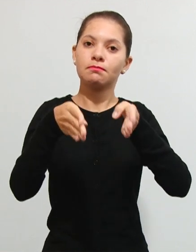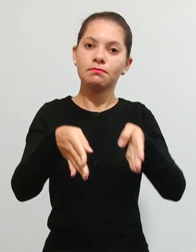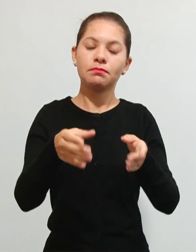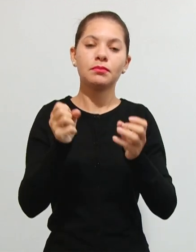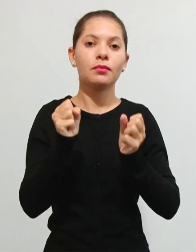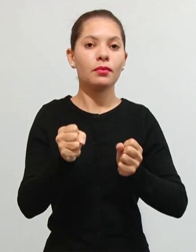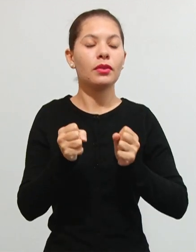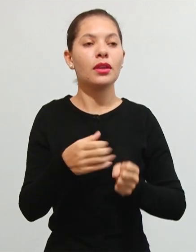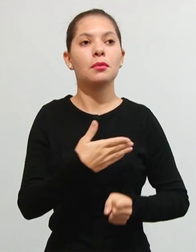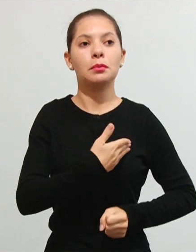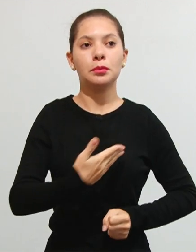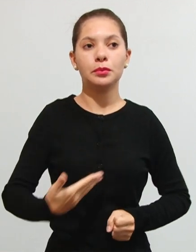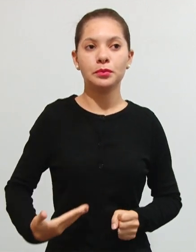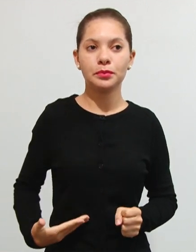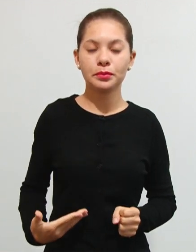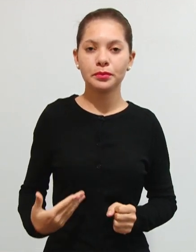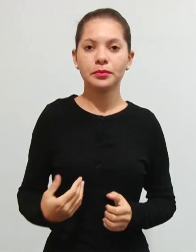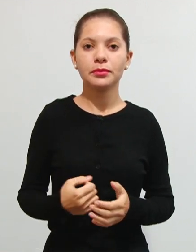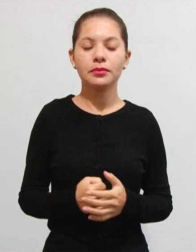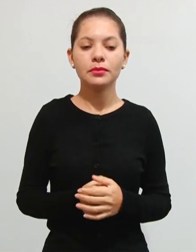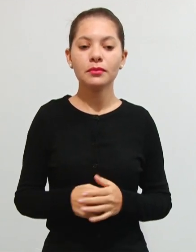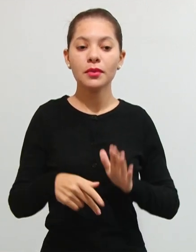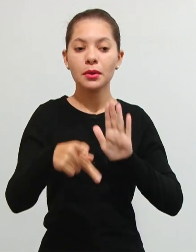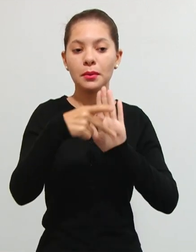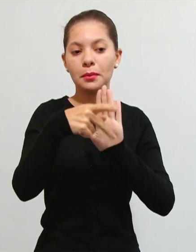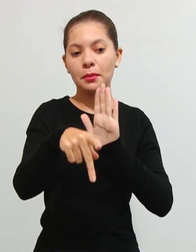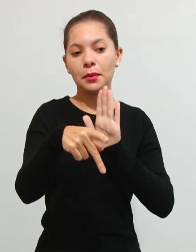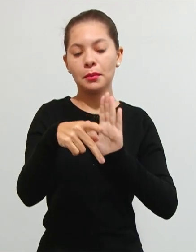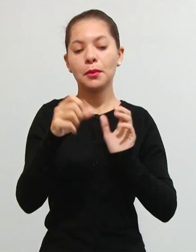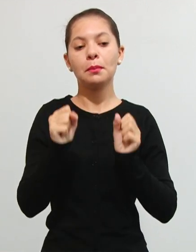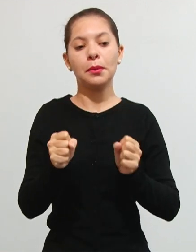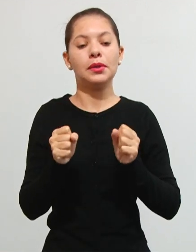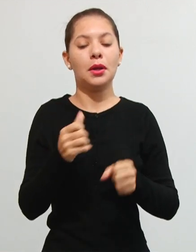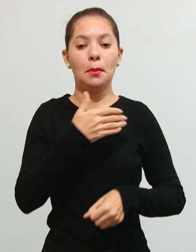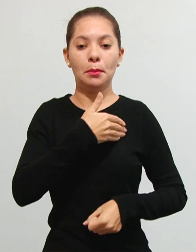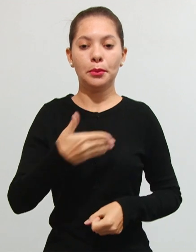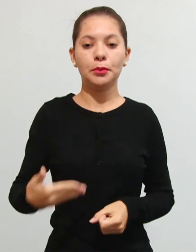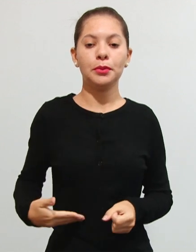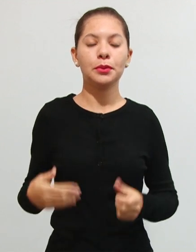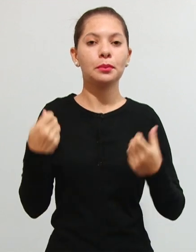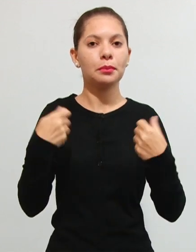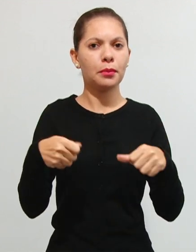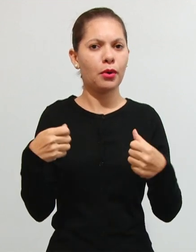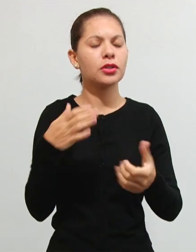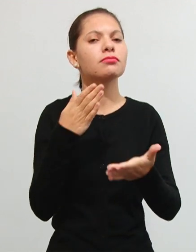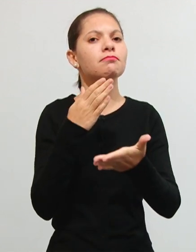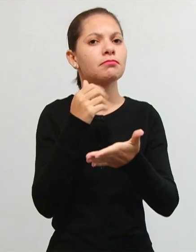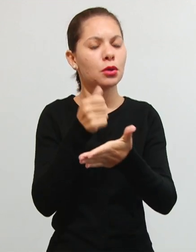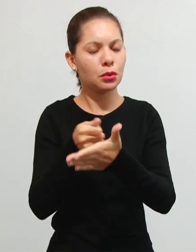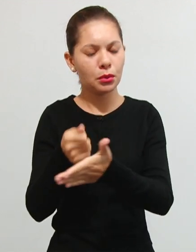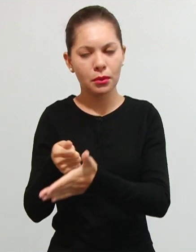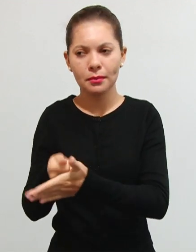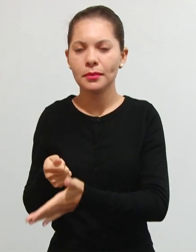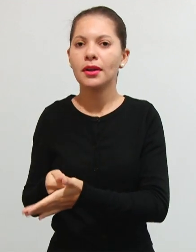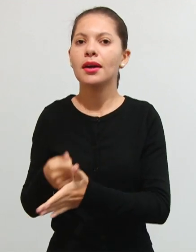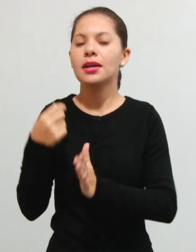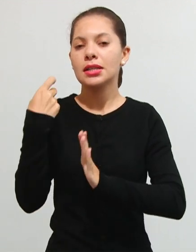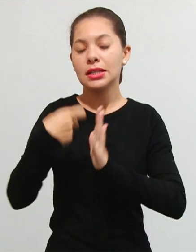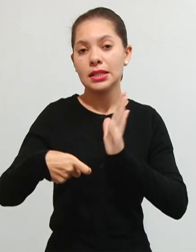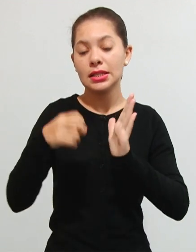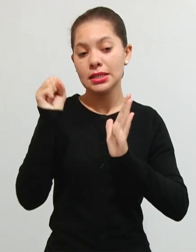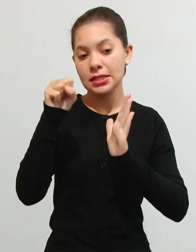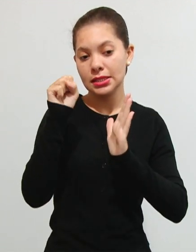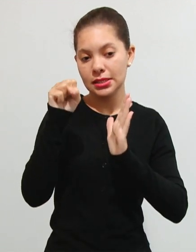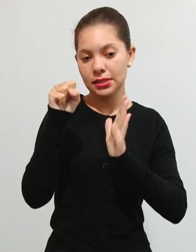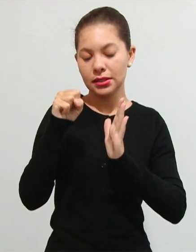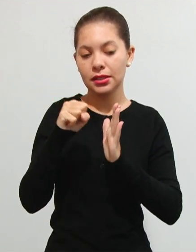poder público. Se for o próprio poder público, ele pode estar cobrando a taxa sim. A